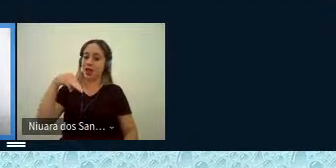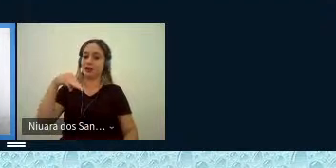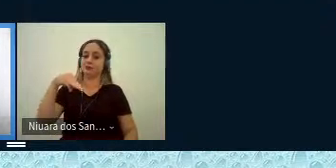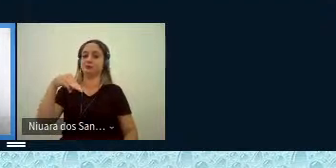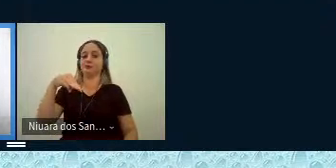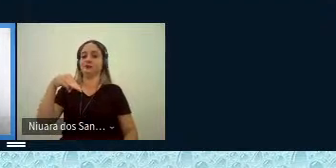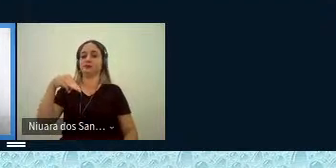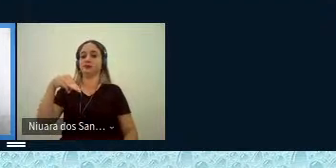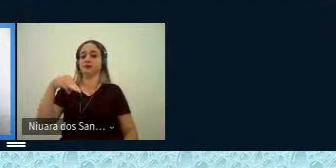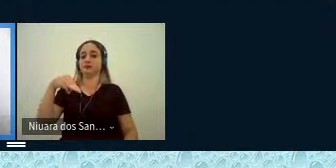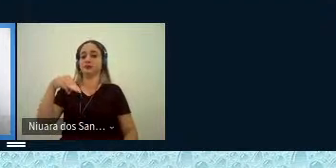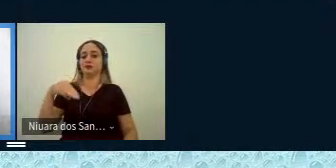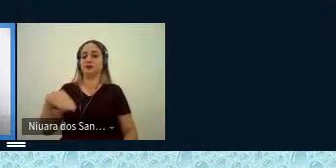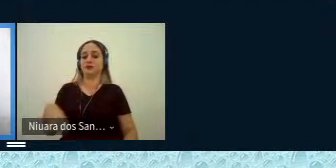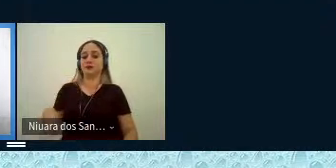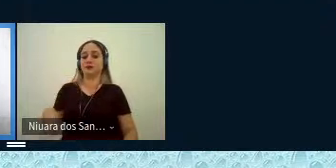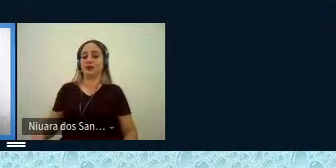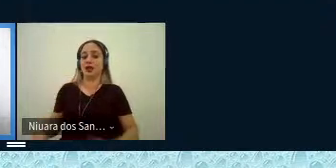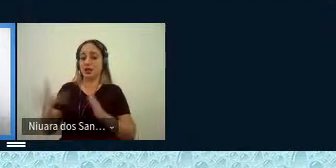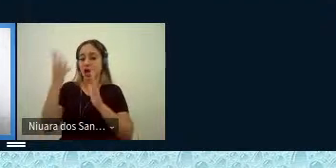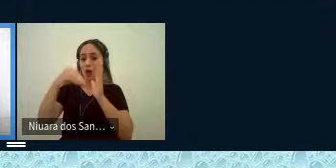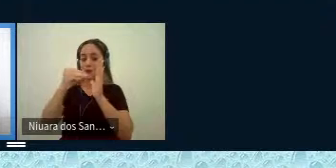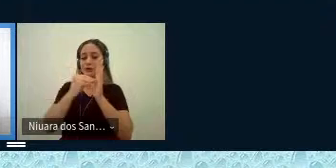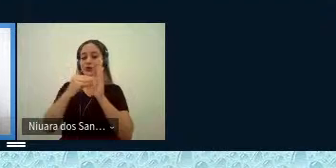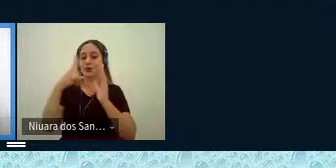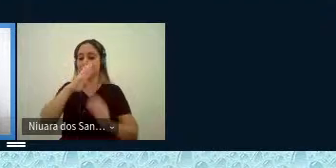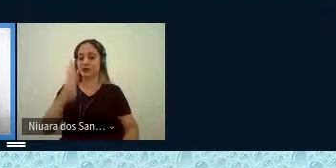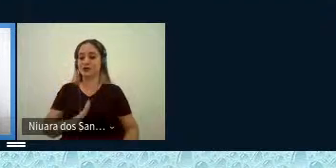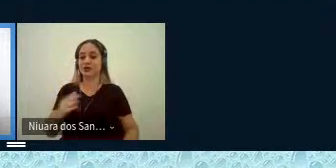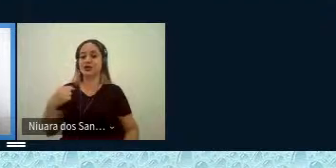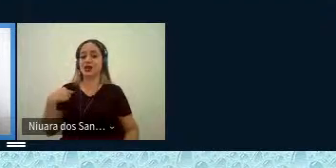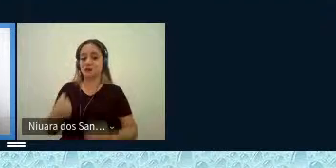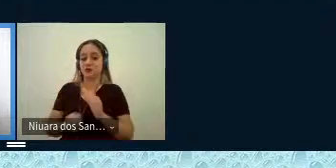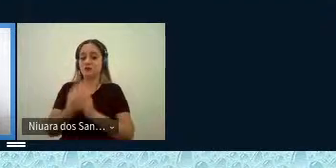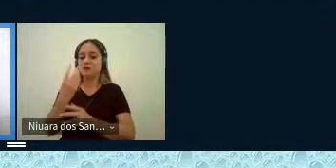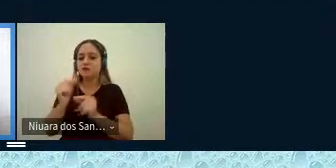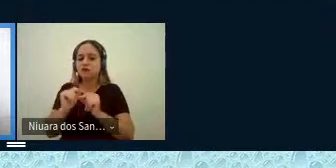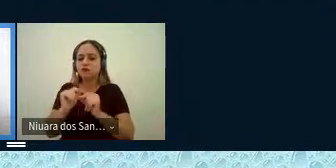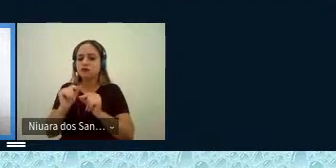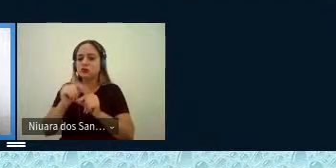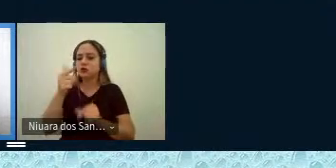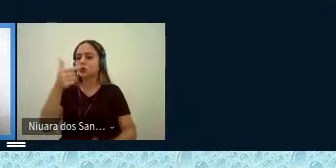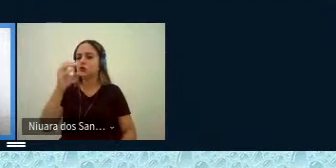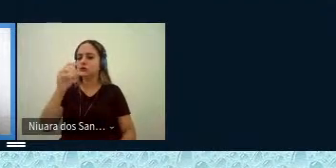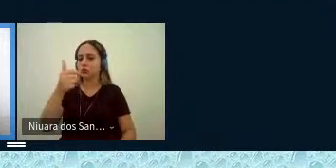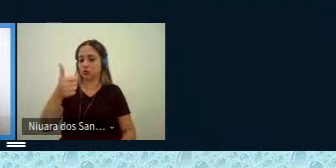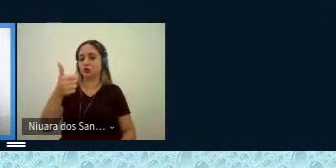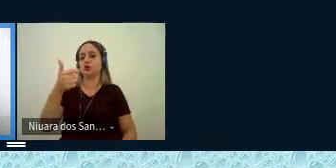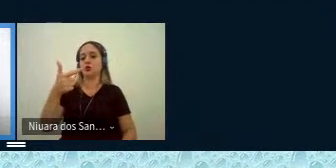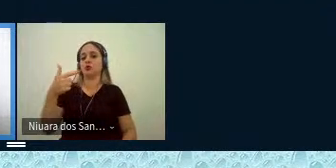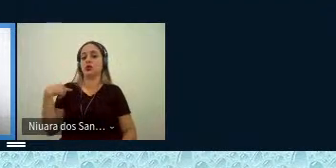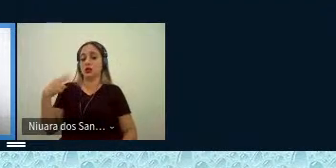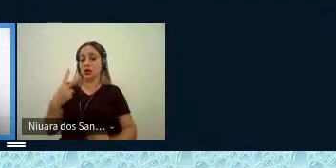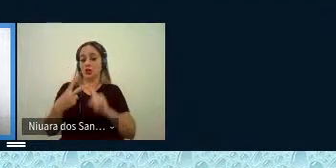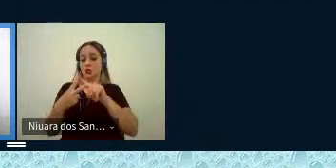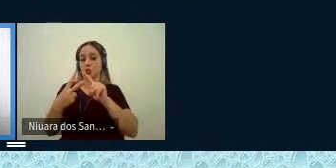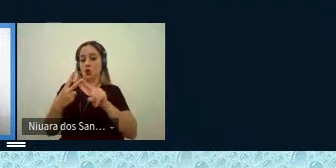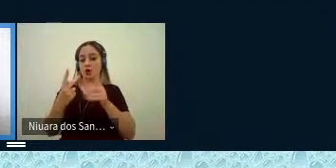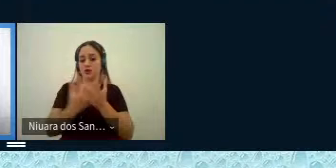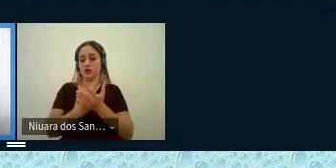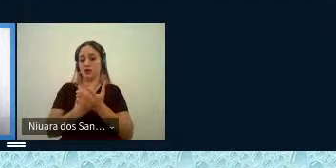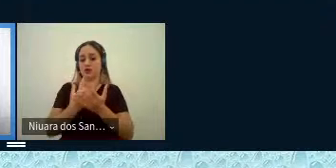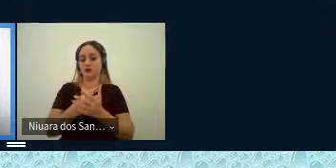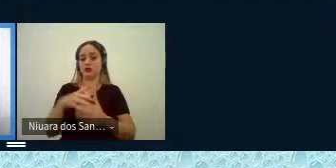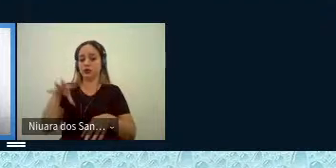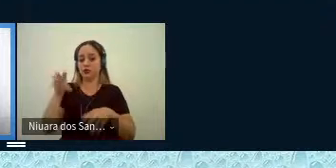da Amazônia brasileira, e esse livro foi publicado em 2012 e ele apresenta dois volumes, o Apanhadores de